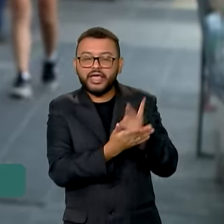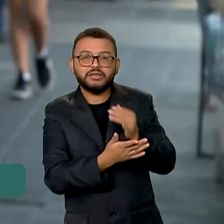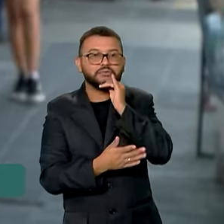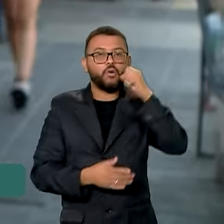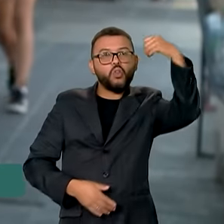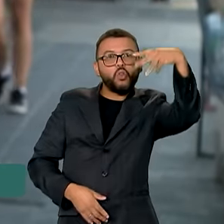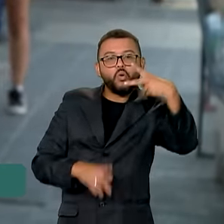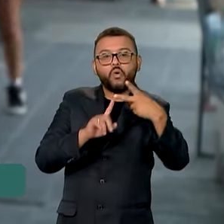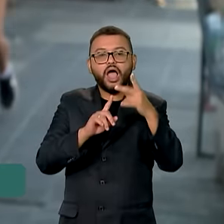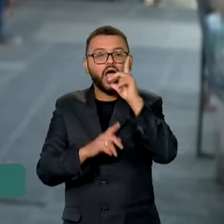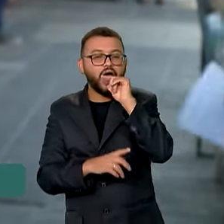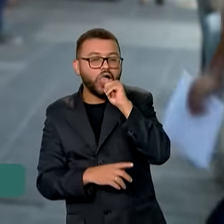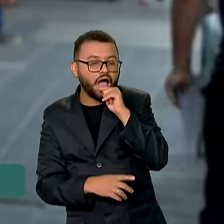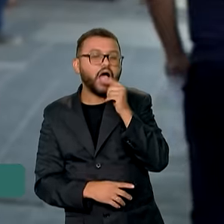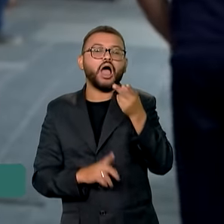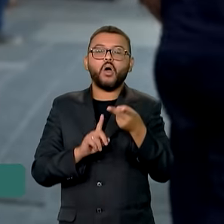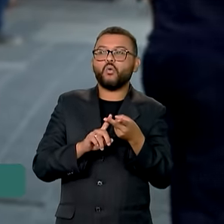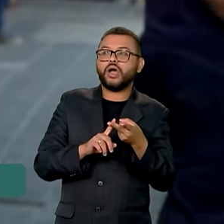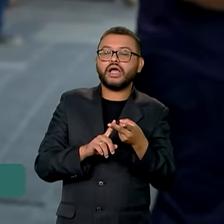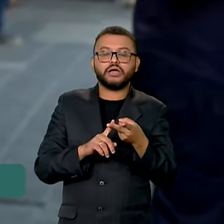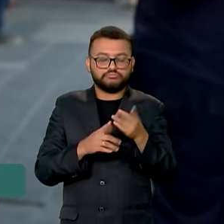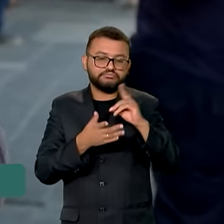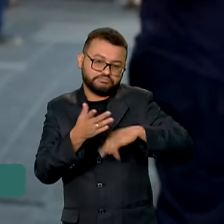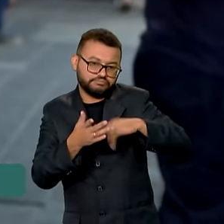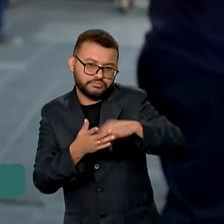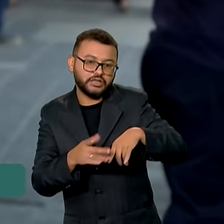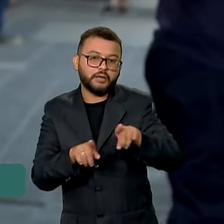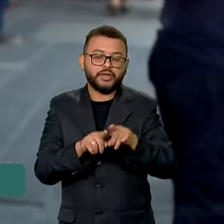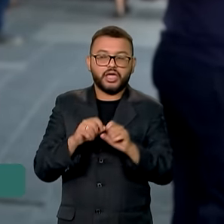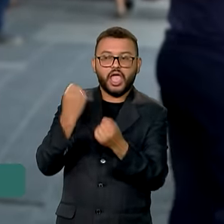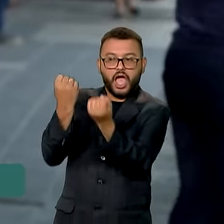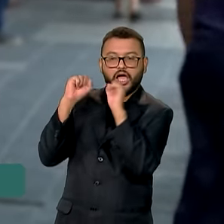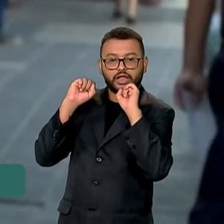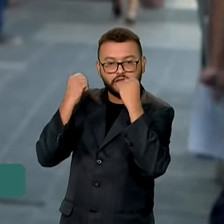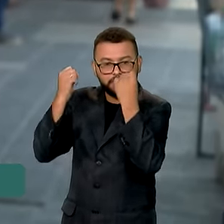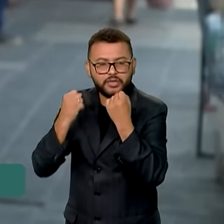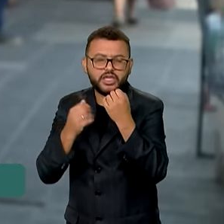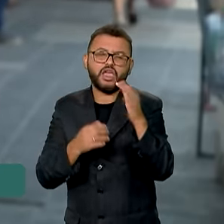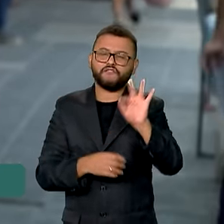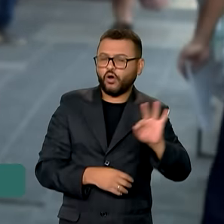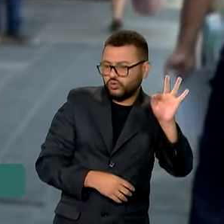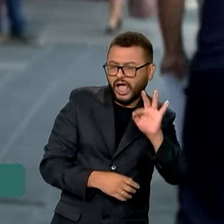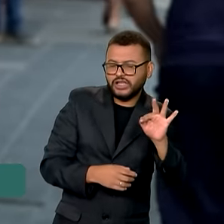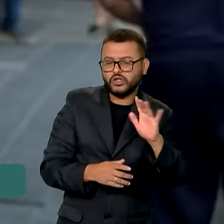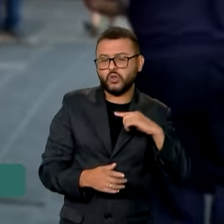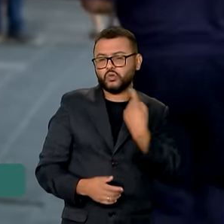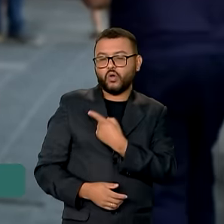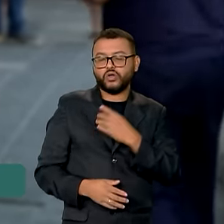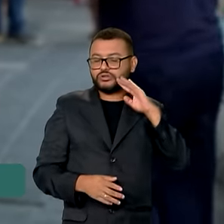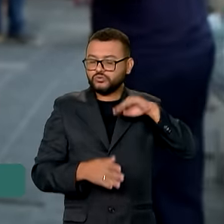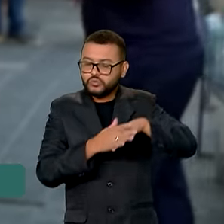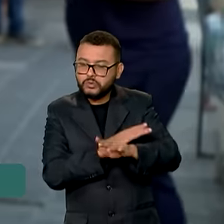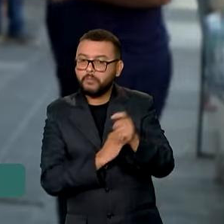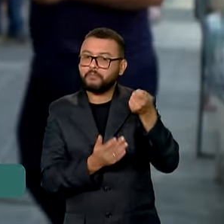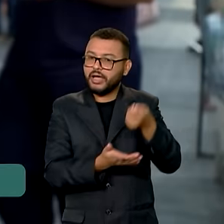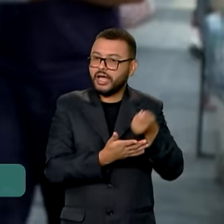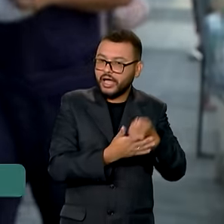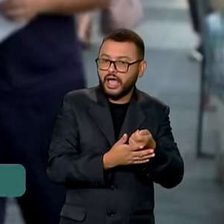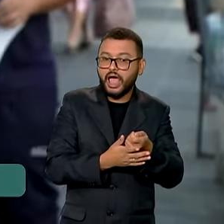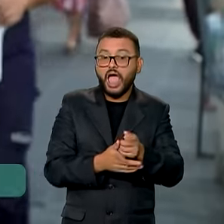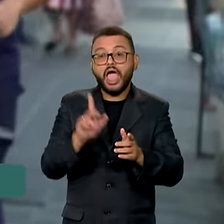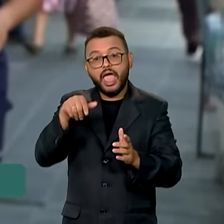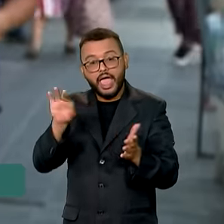como luz, conta de água também, academia, faculdade, essas contas que a gente costuma pagar todo mês. É